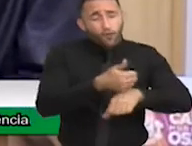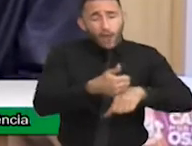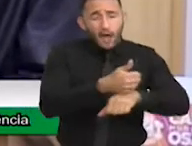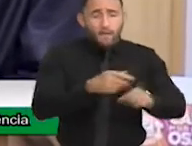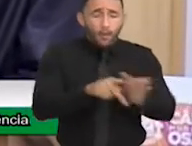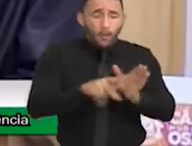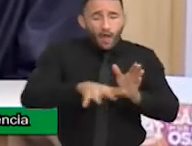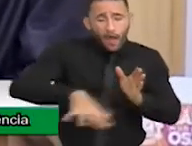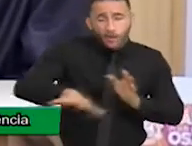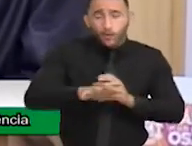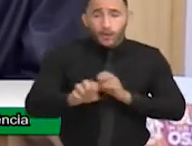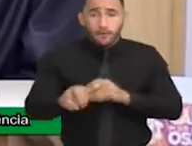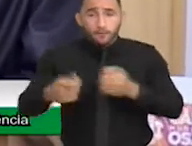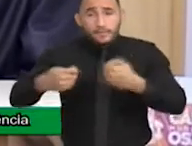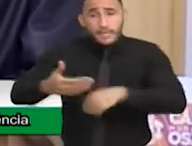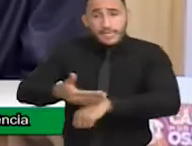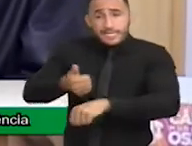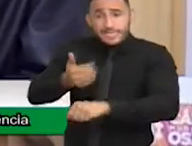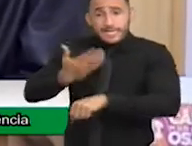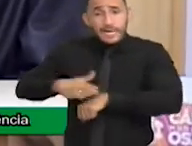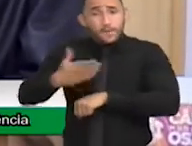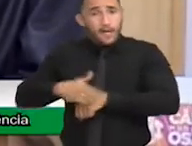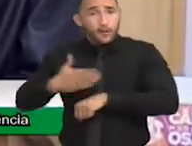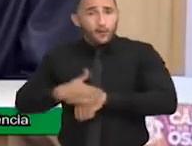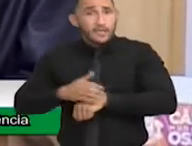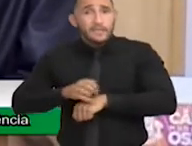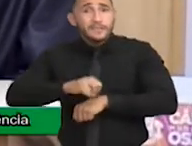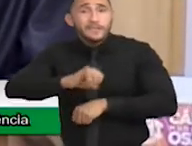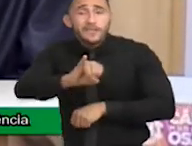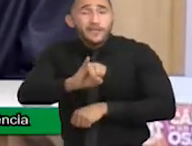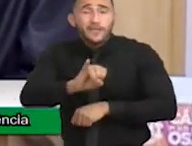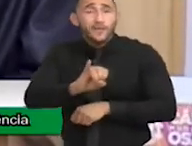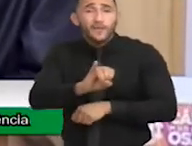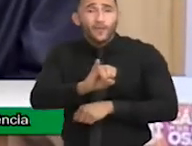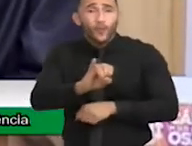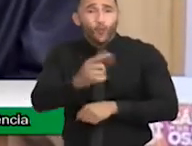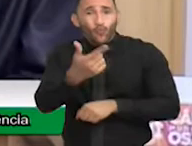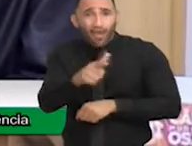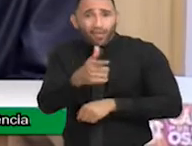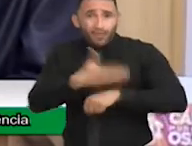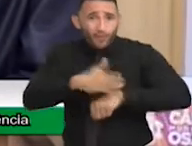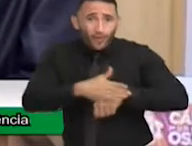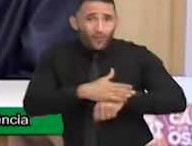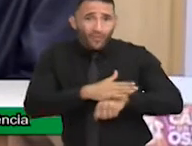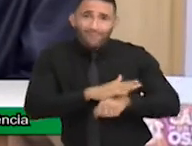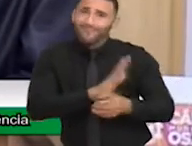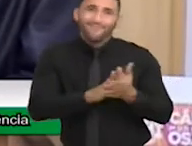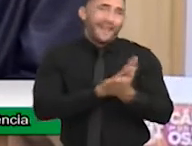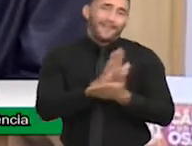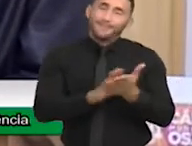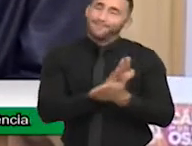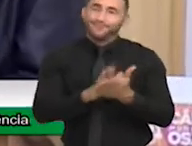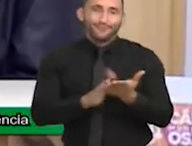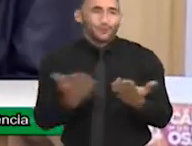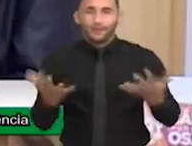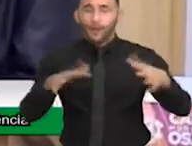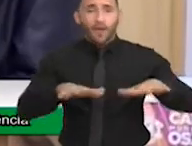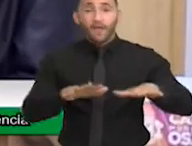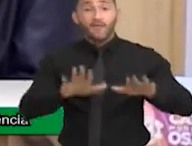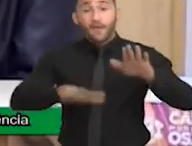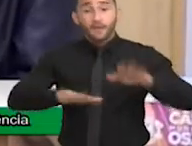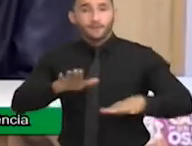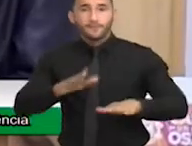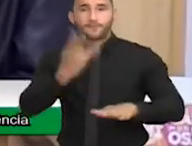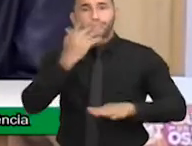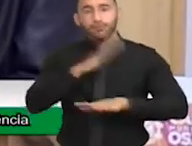preparados. Se não sabe o que vai acontecer, não vai ter uma inclusão. Vai ser maquiada. O aluno vai entrar na sala de aula, o meu filho vai entrar na